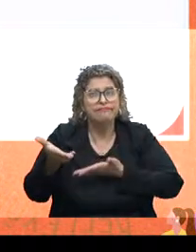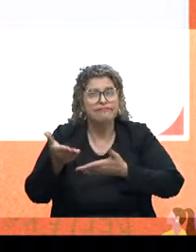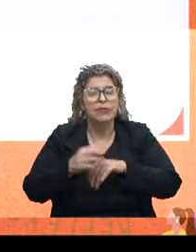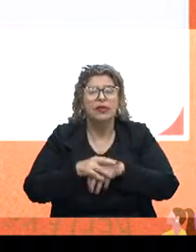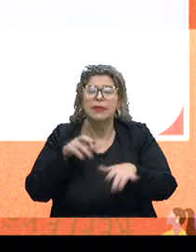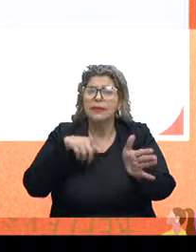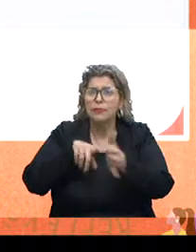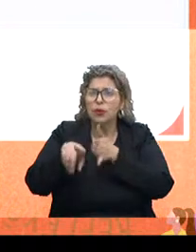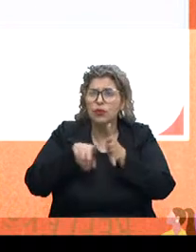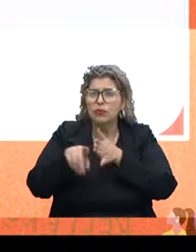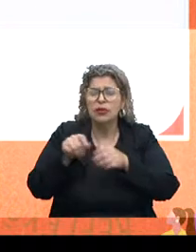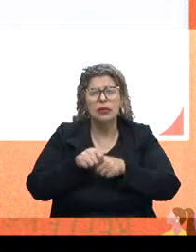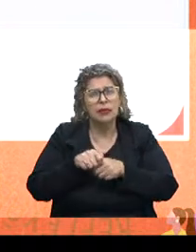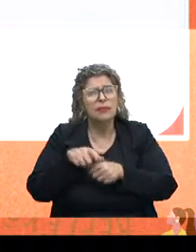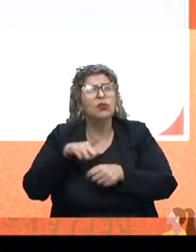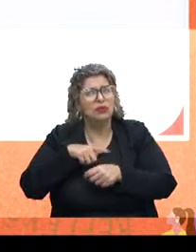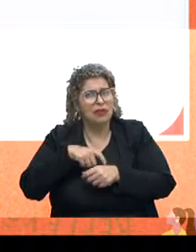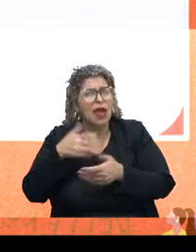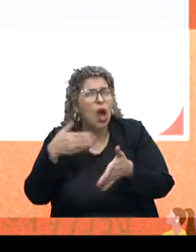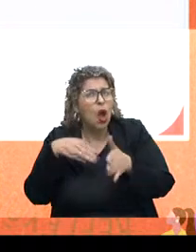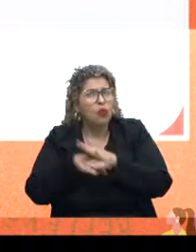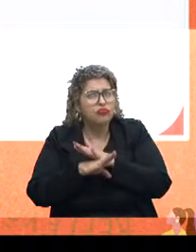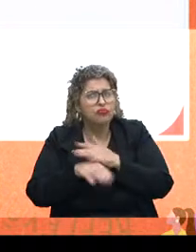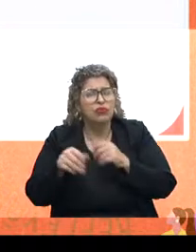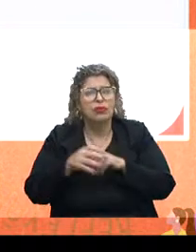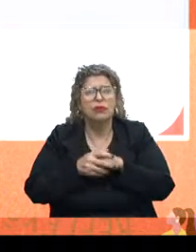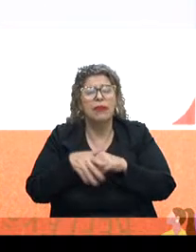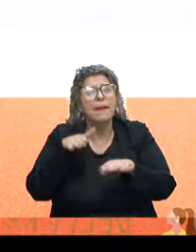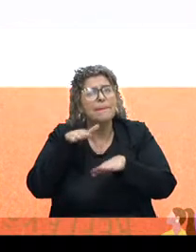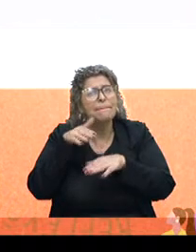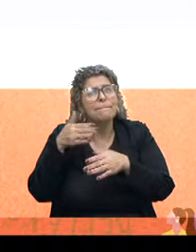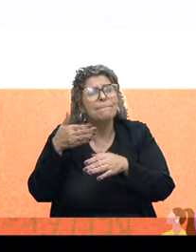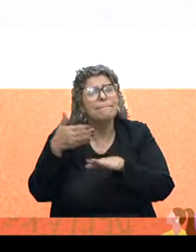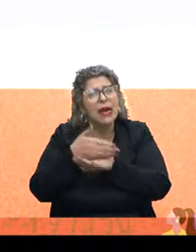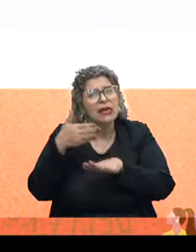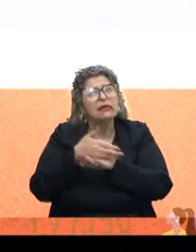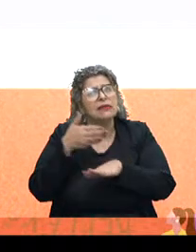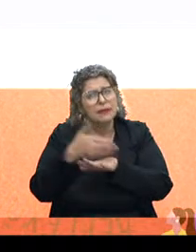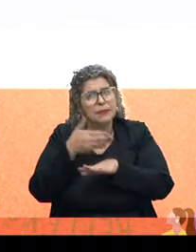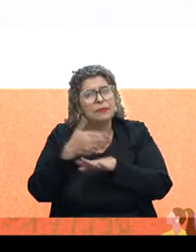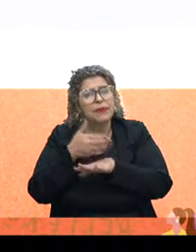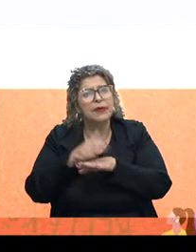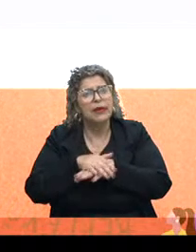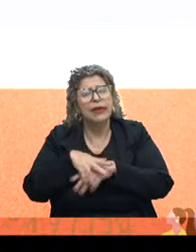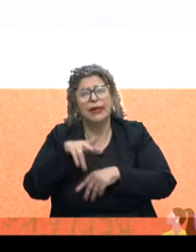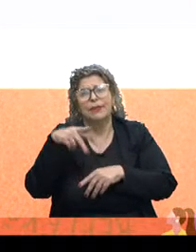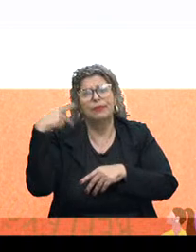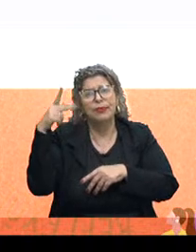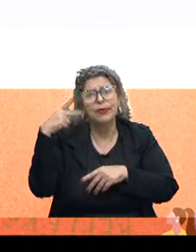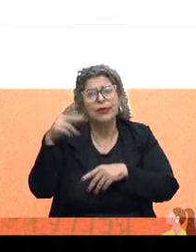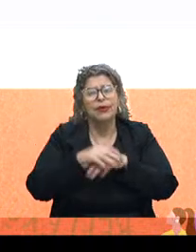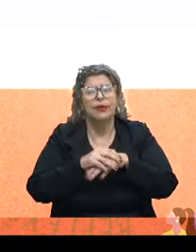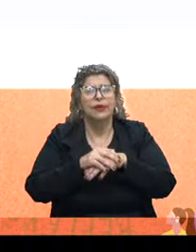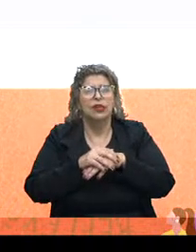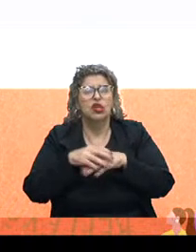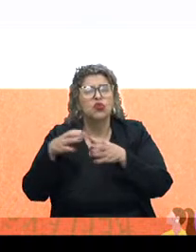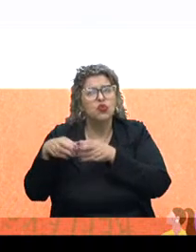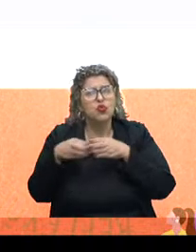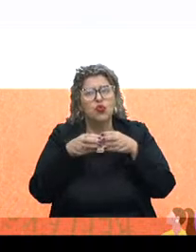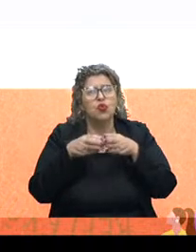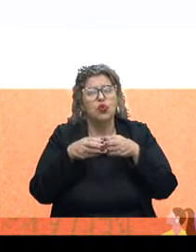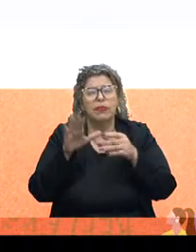Então, nós perguntamos se as pessoas têm o hábito de participar de partido político, associação de bairro,